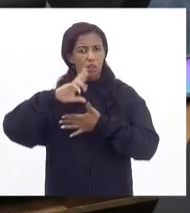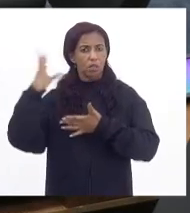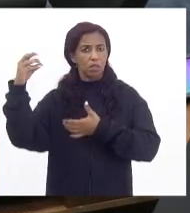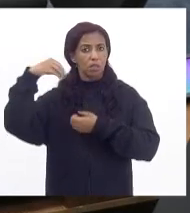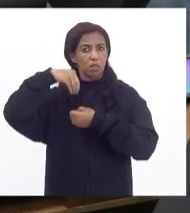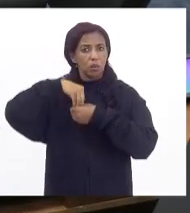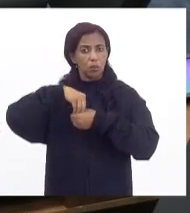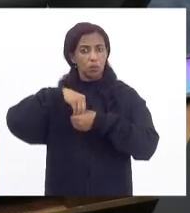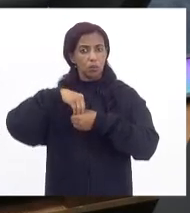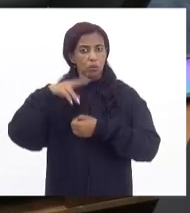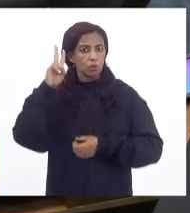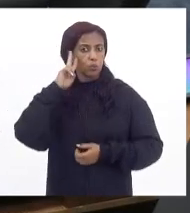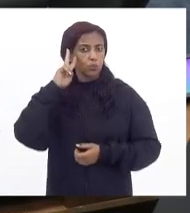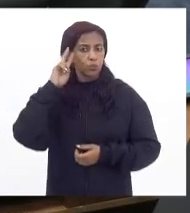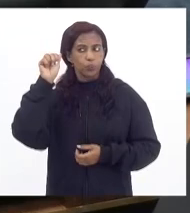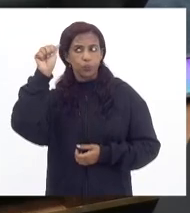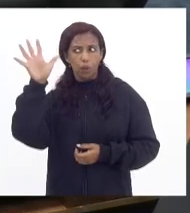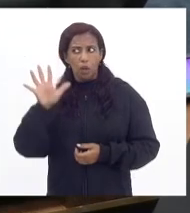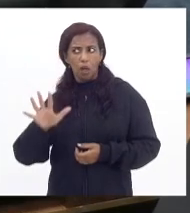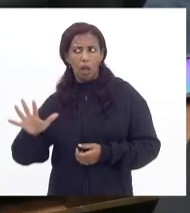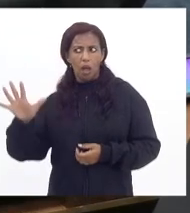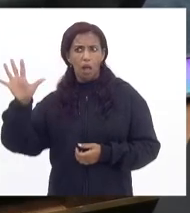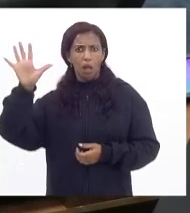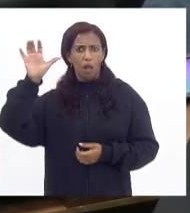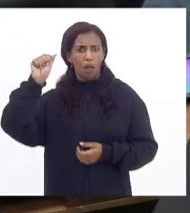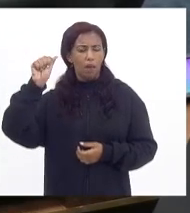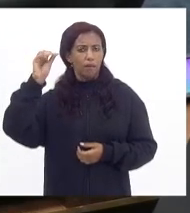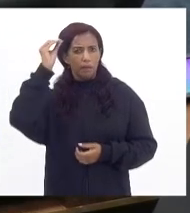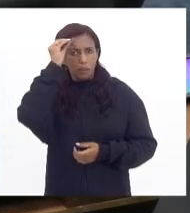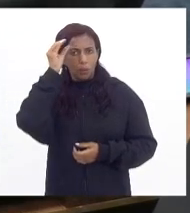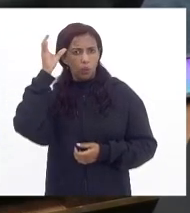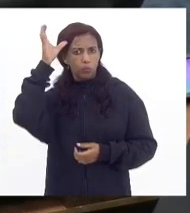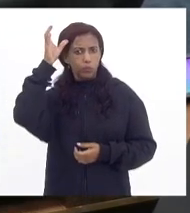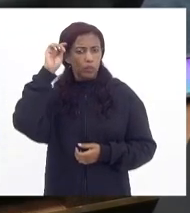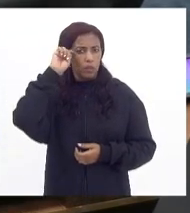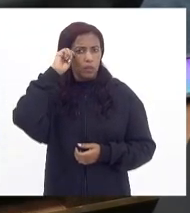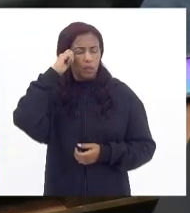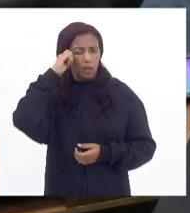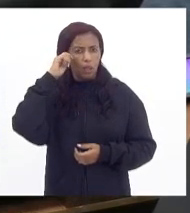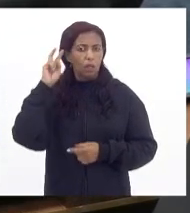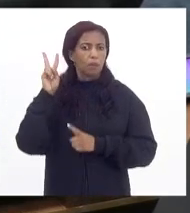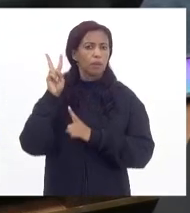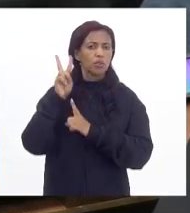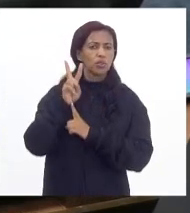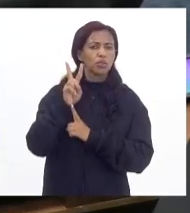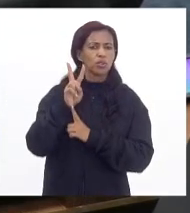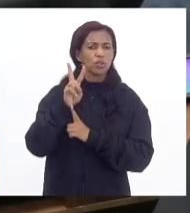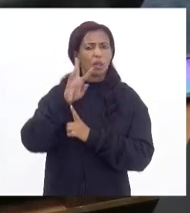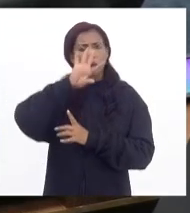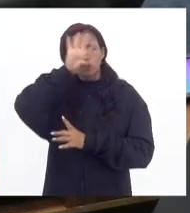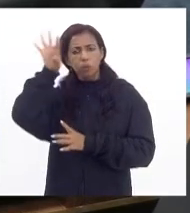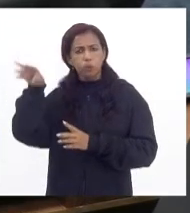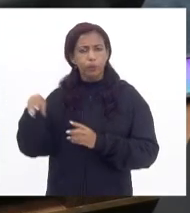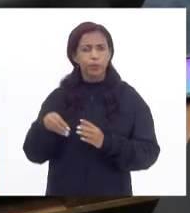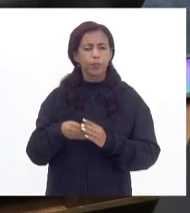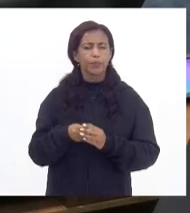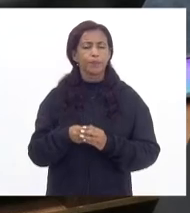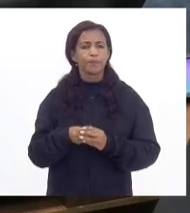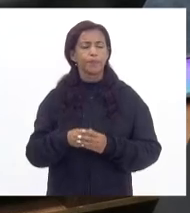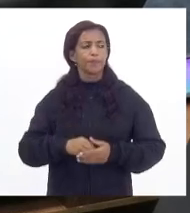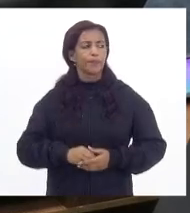África, dos africanos, da cultura negra e da cultura indígena. Veja,